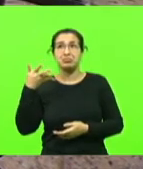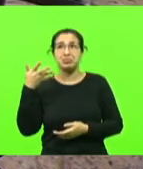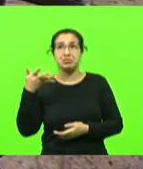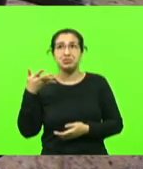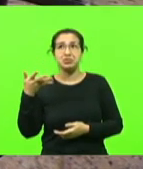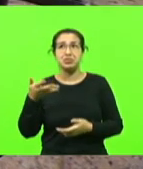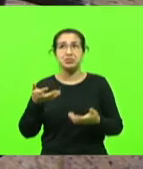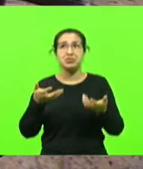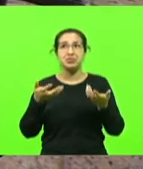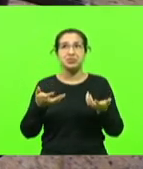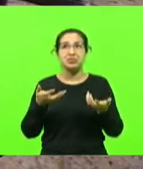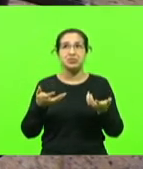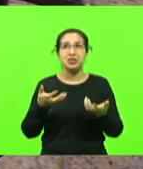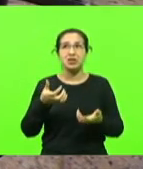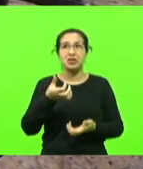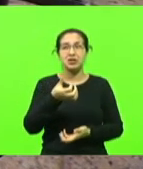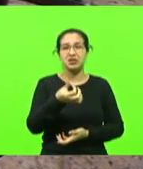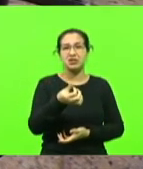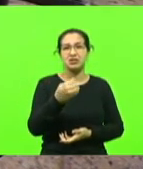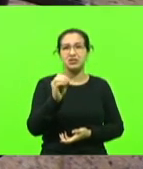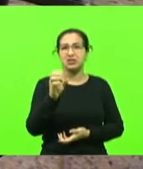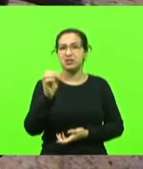querer botar a conta de 600 mortes,